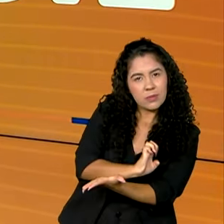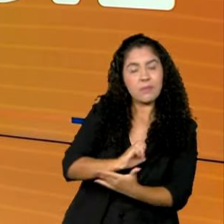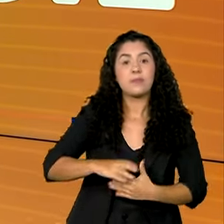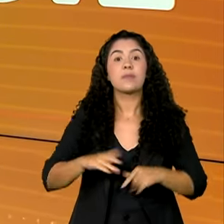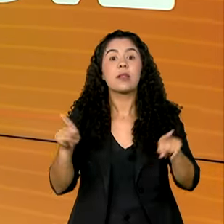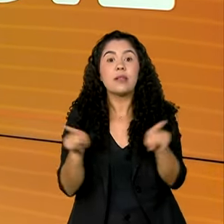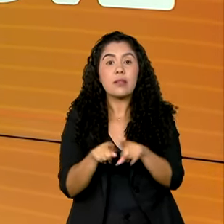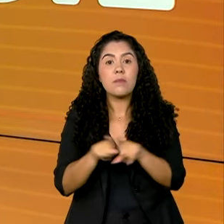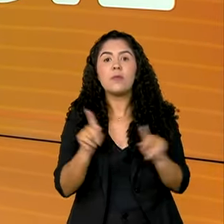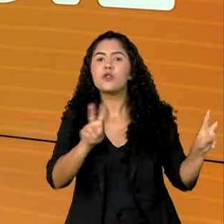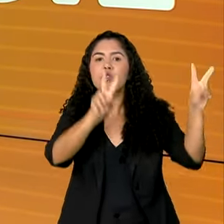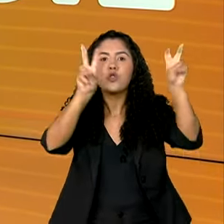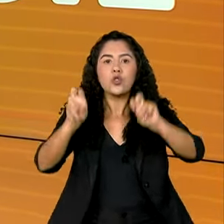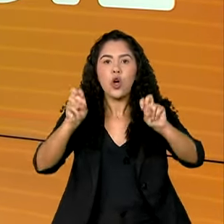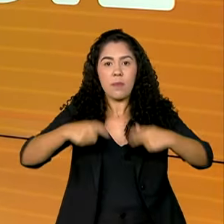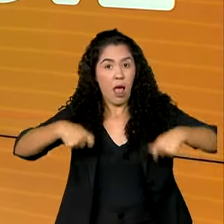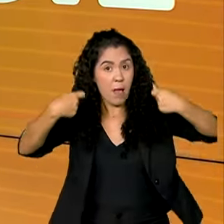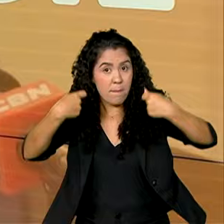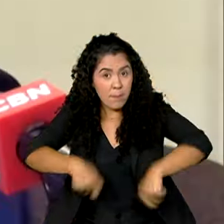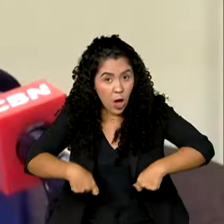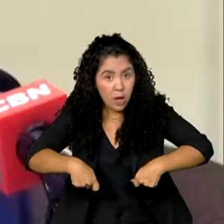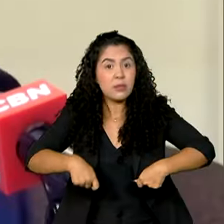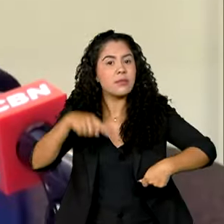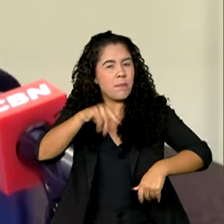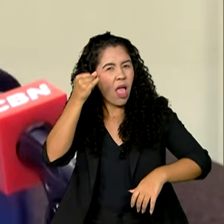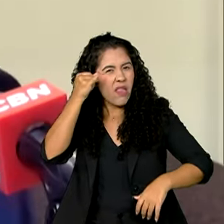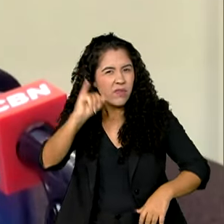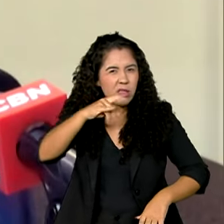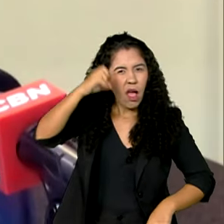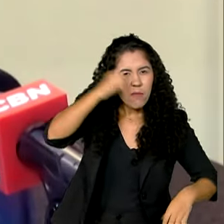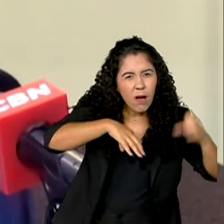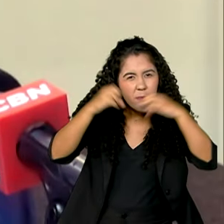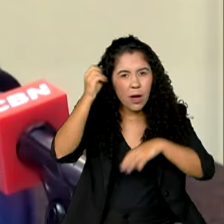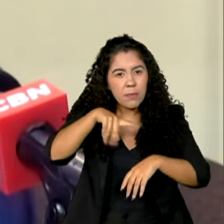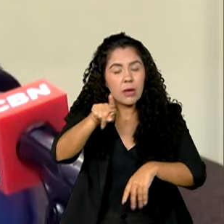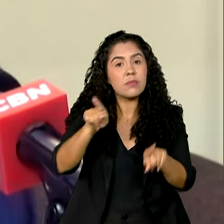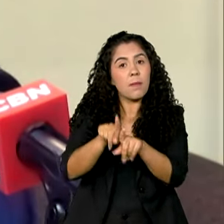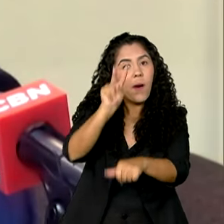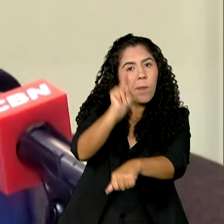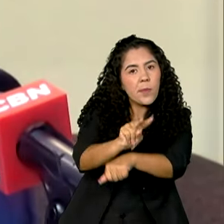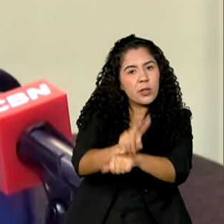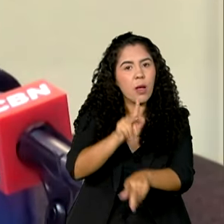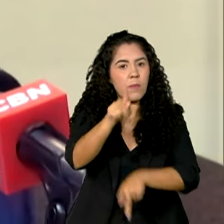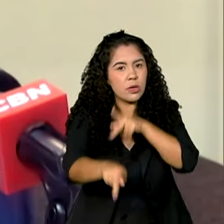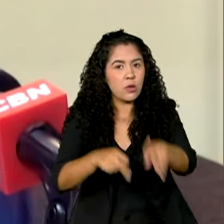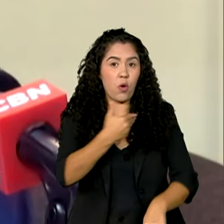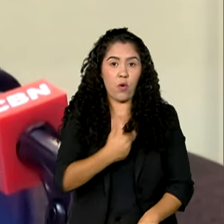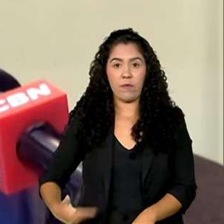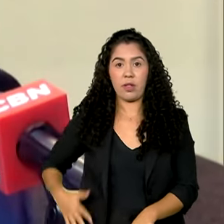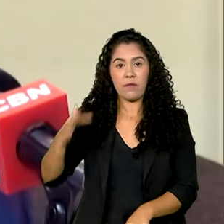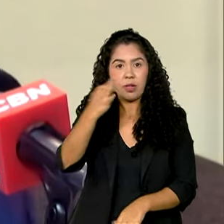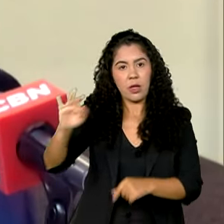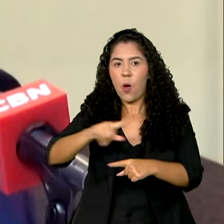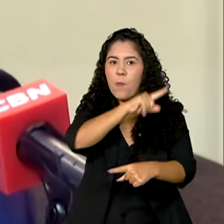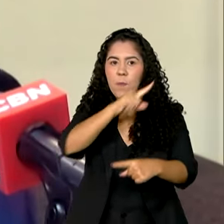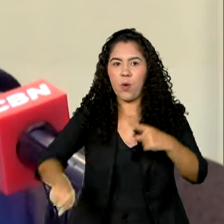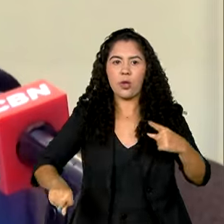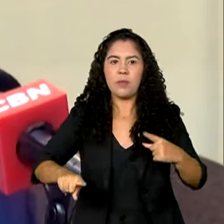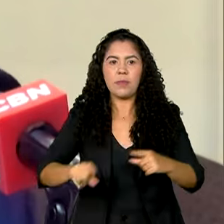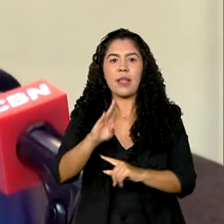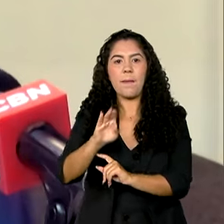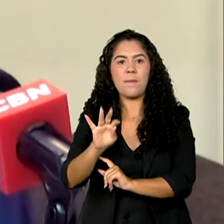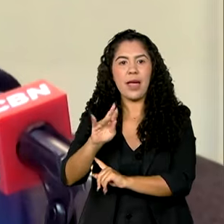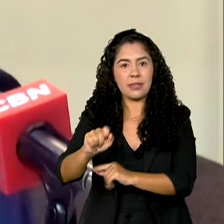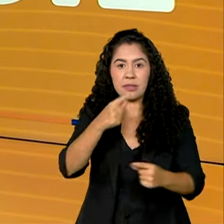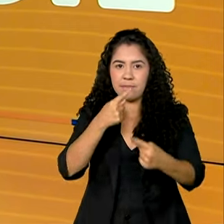também apostas eletrônicas. Para evitar abusos e proteger a população, o governo federal vai proibir as BETs não